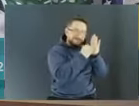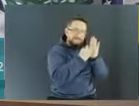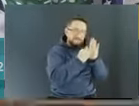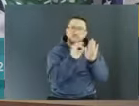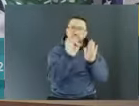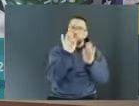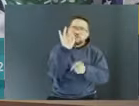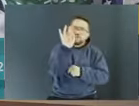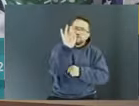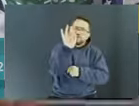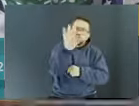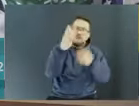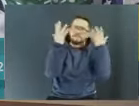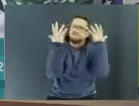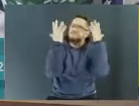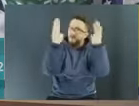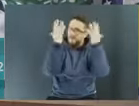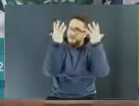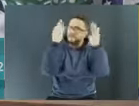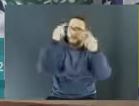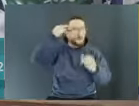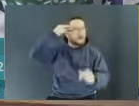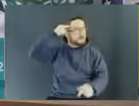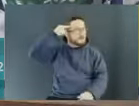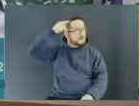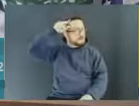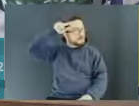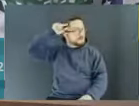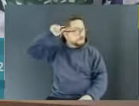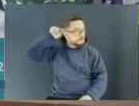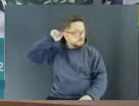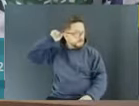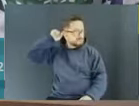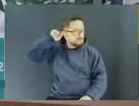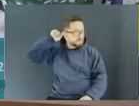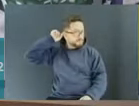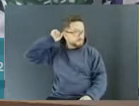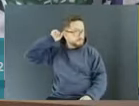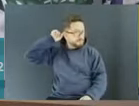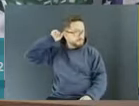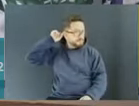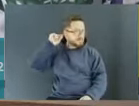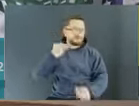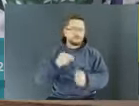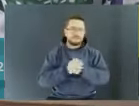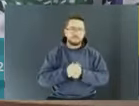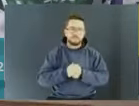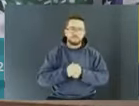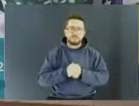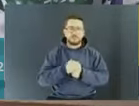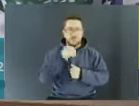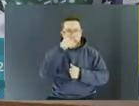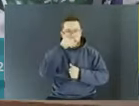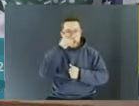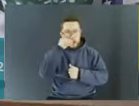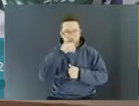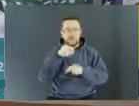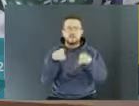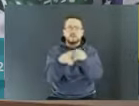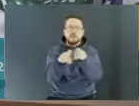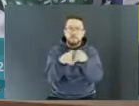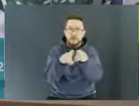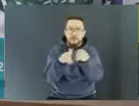realmente parabenizar o Zezinho por trazer a demanda aqui para a gente analisar e também o Rafael e o Almir.